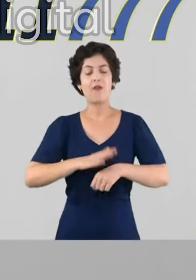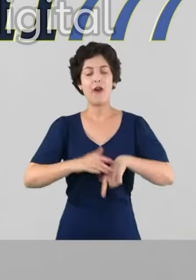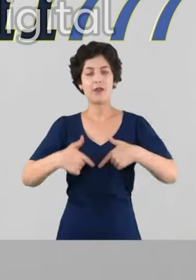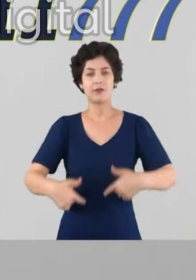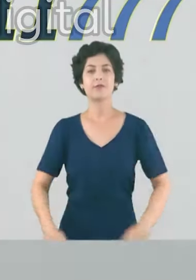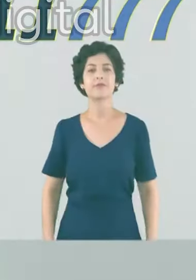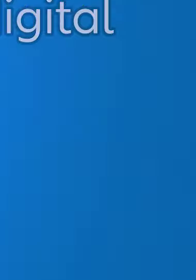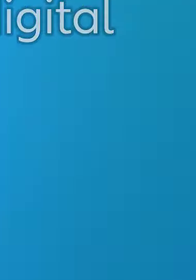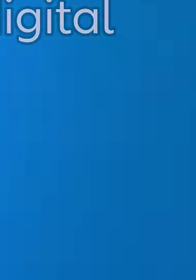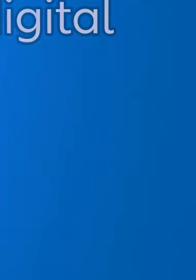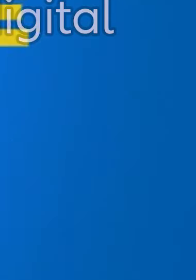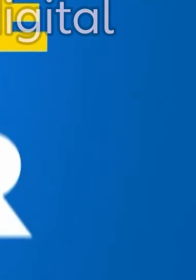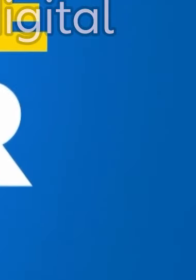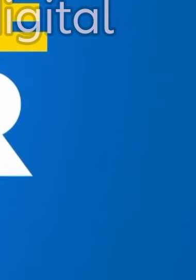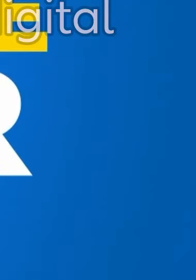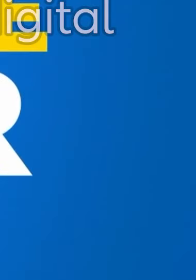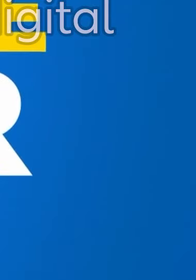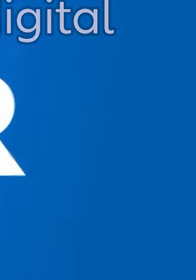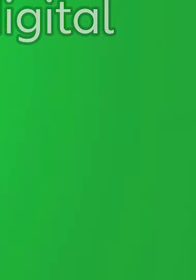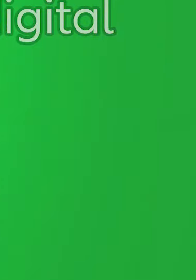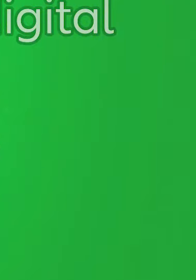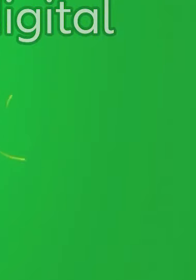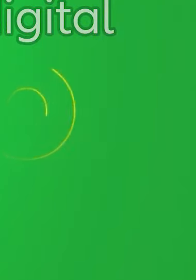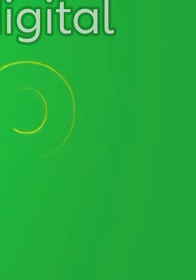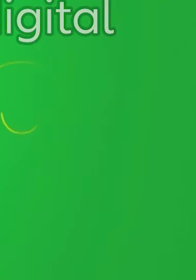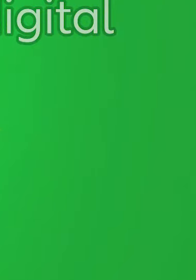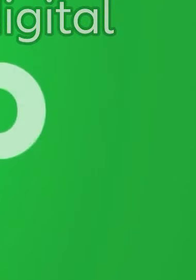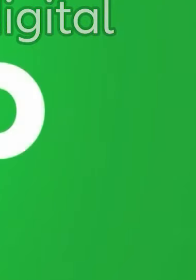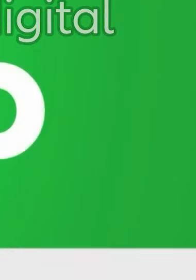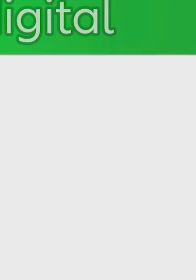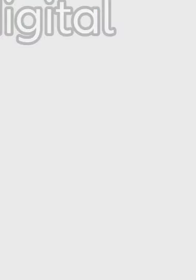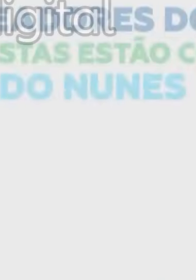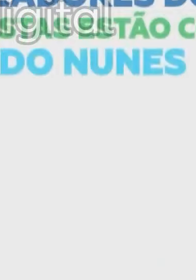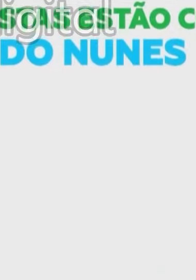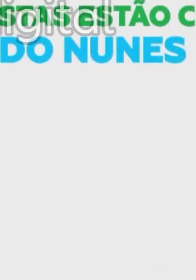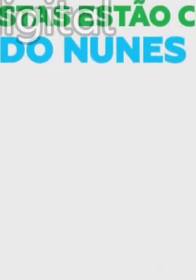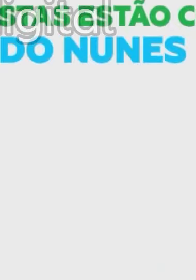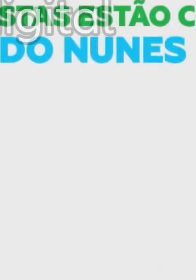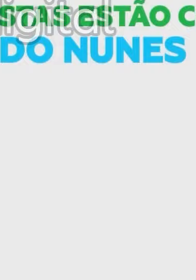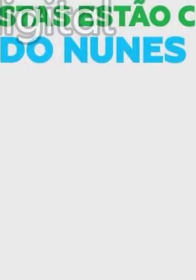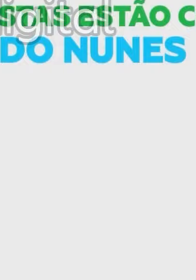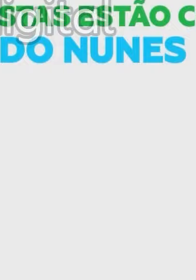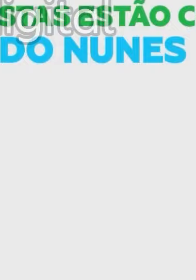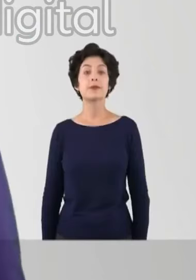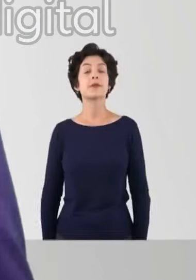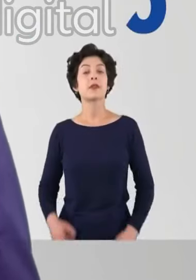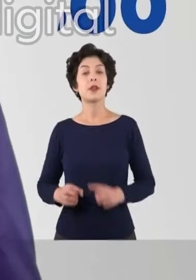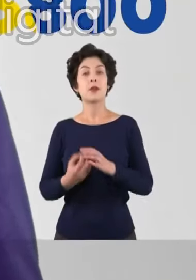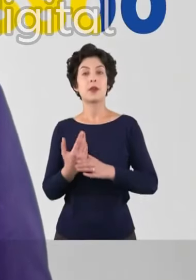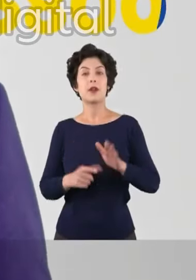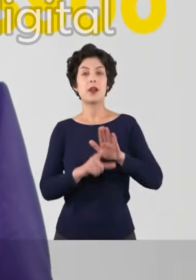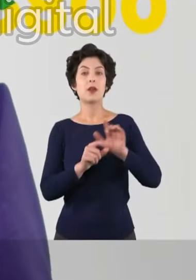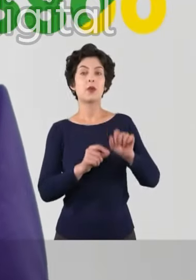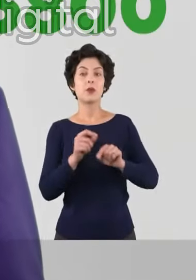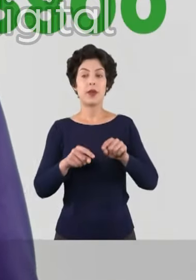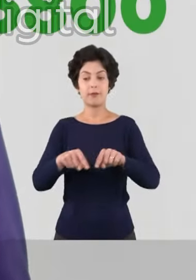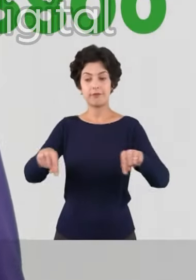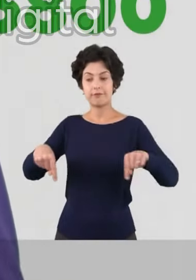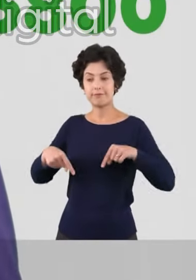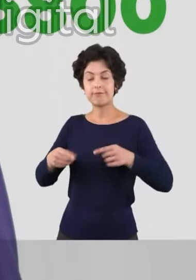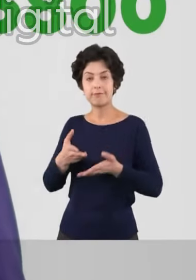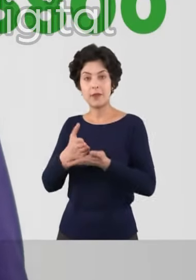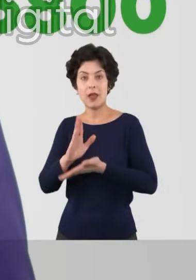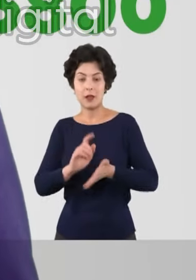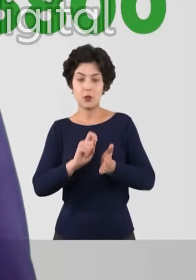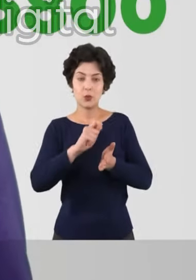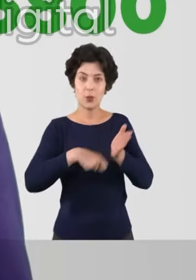resto, deixa comigo. Isso não pode parar. Esse é caminho seguro. Sou autor da lei da regularização